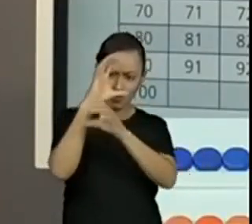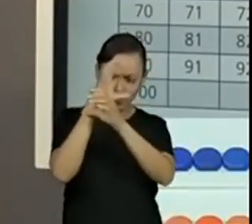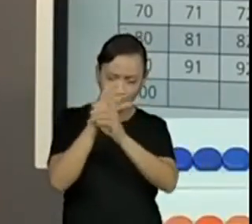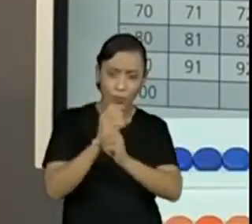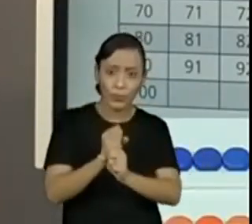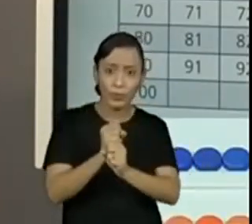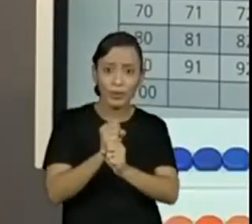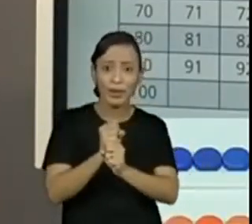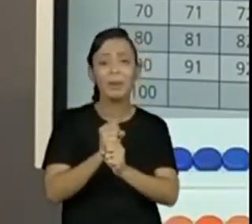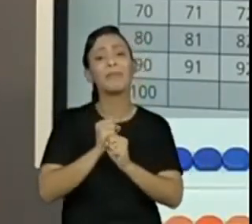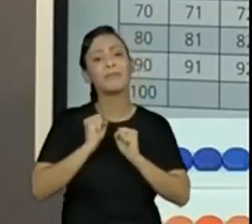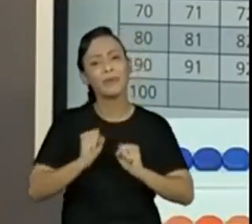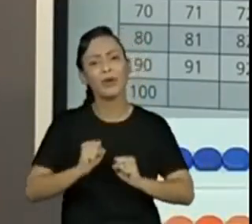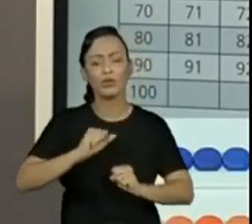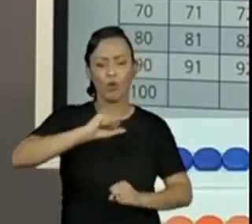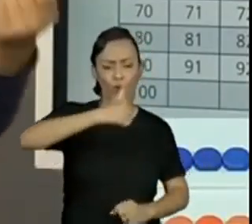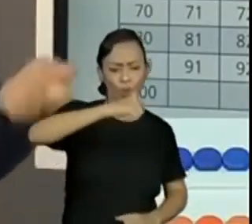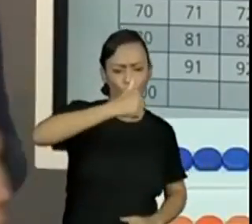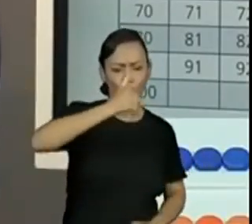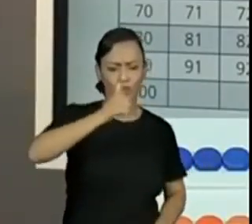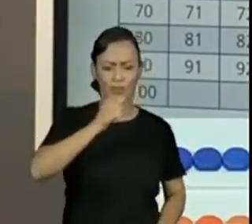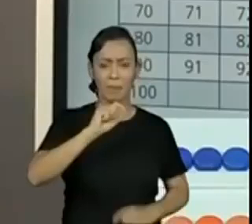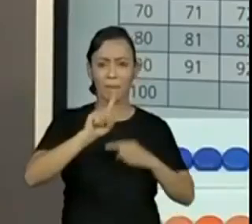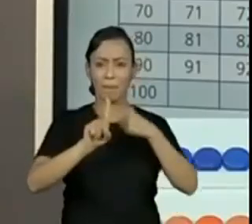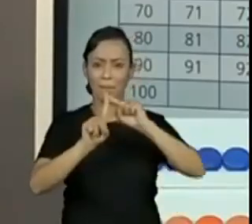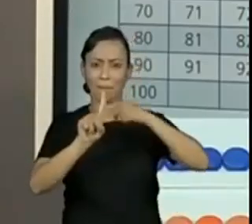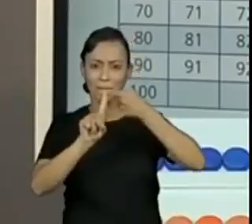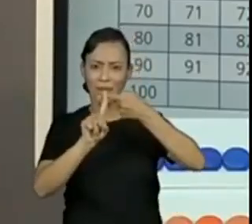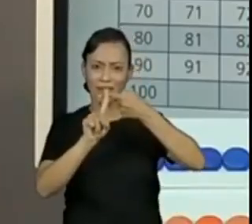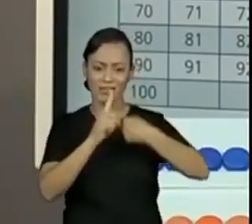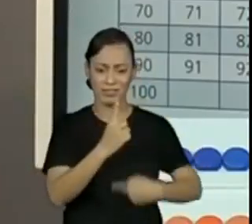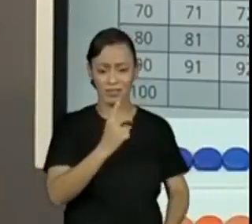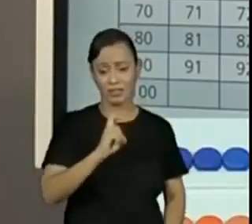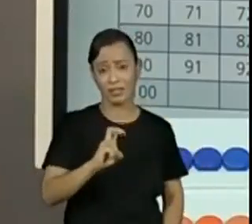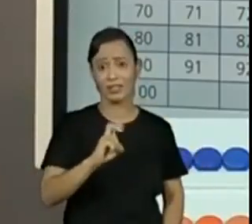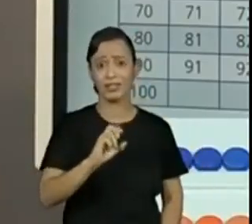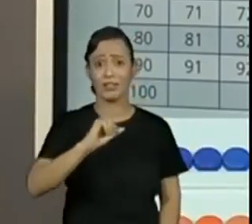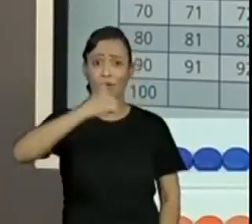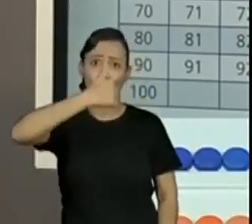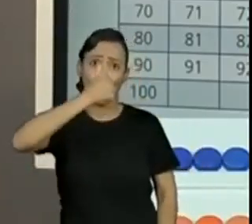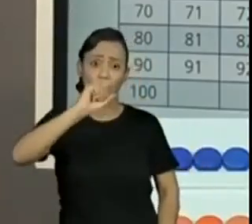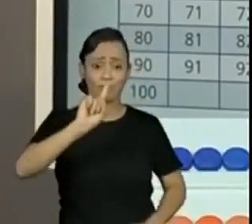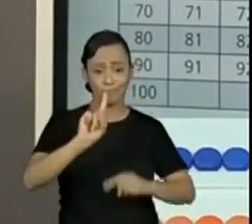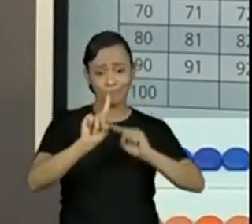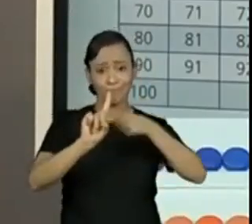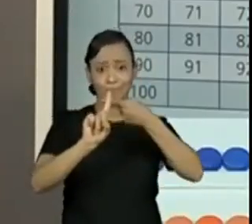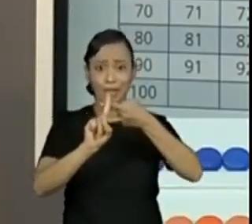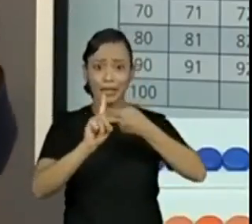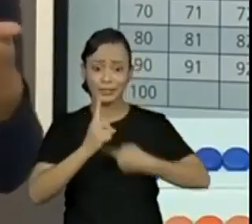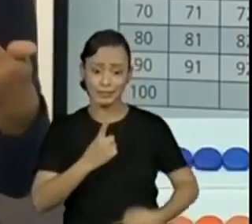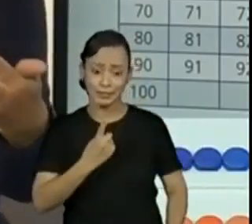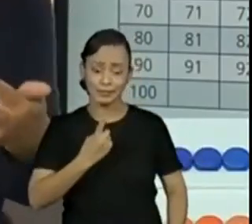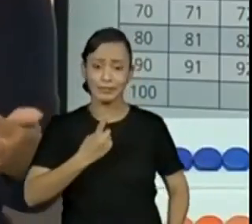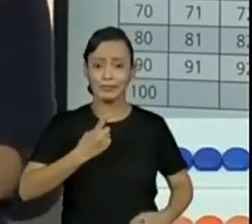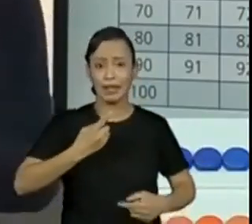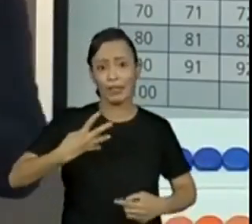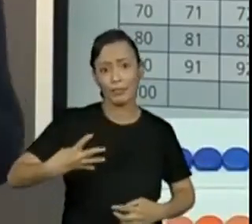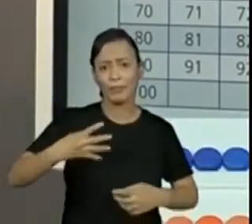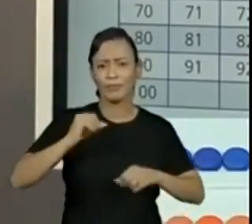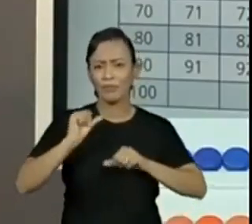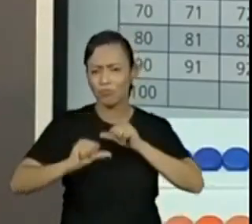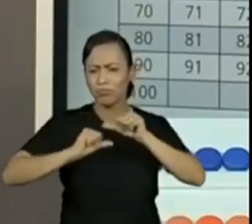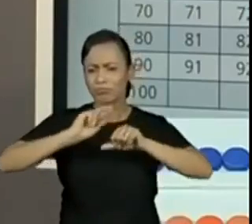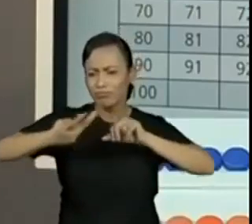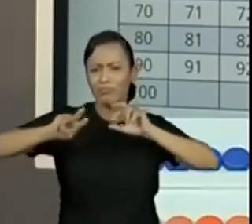tentando. Doze mais treze, quatorze mais quinze. Vou brincando no quadro numérico, vou usando o material,